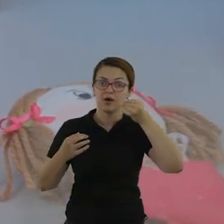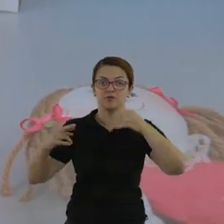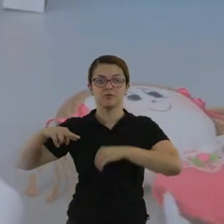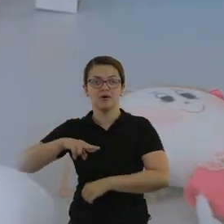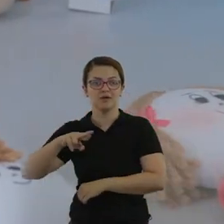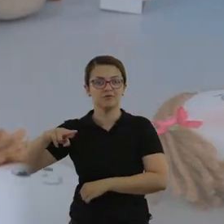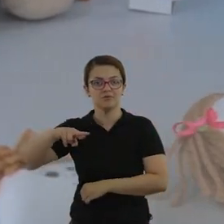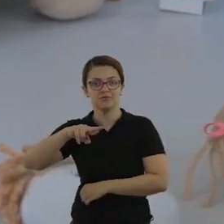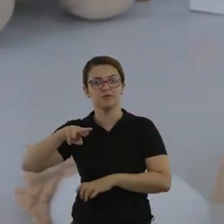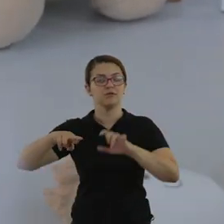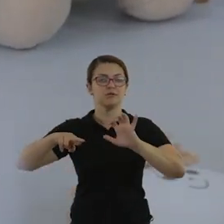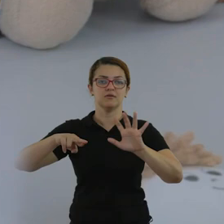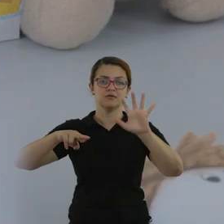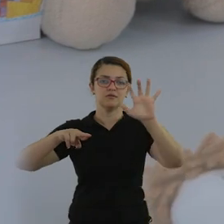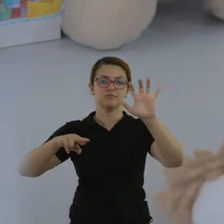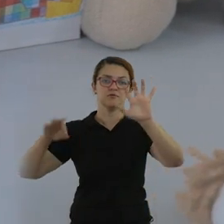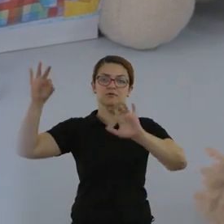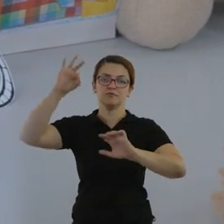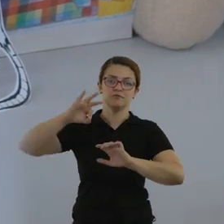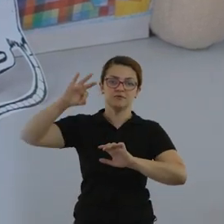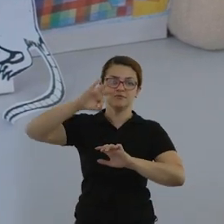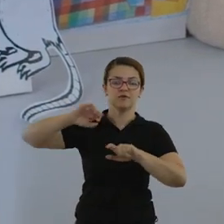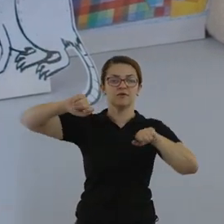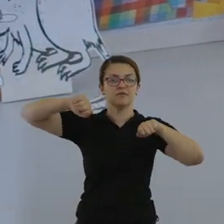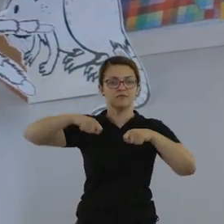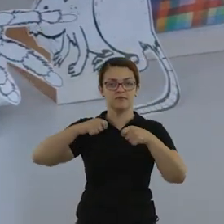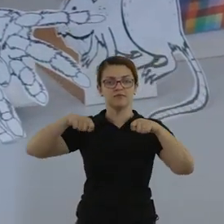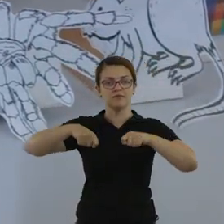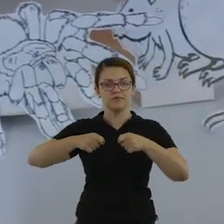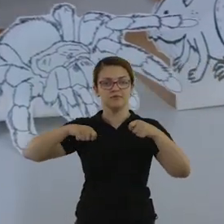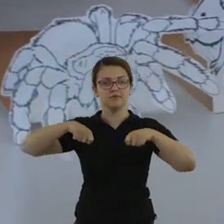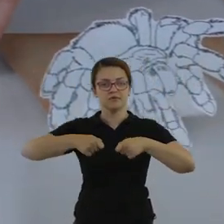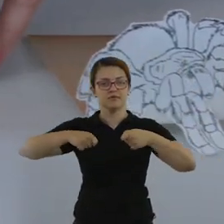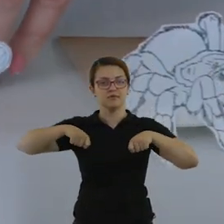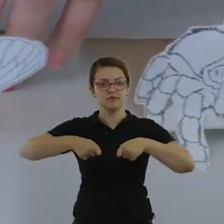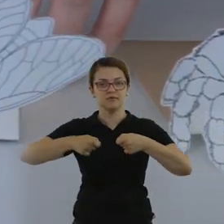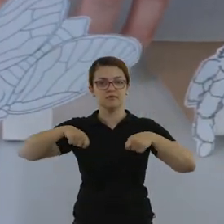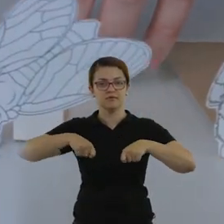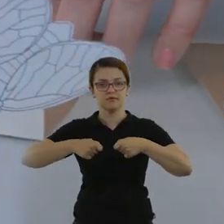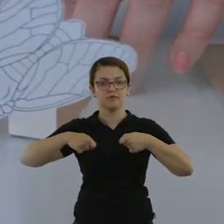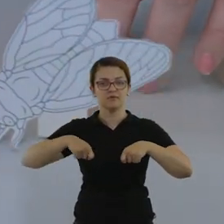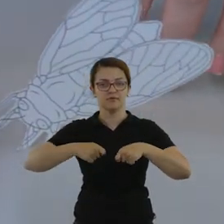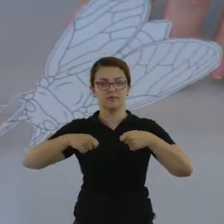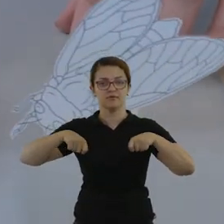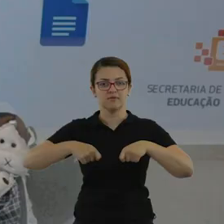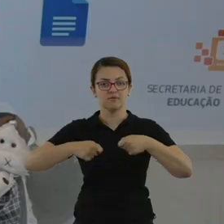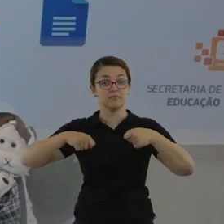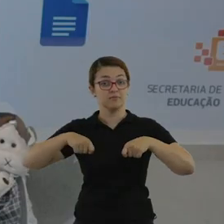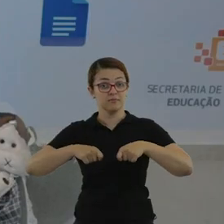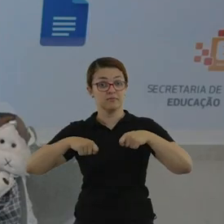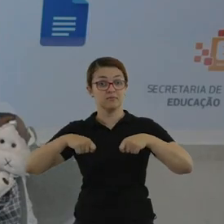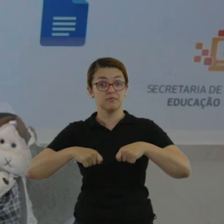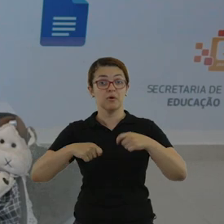cachorro, o cachorro no gato, gato no rato, rato na aranha, aranha na mosca, a mosca na velha, a velha afiar.